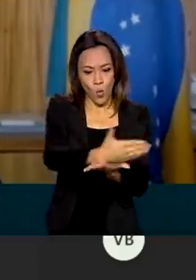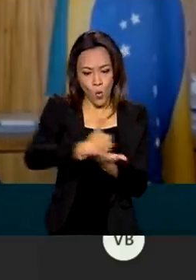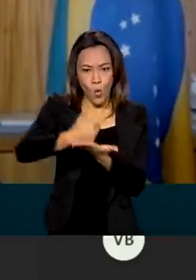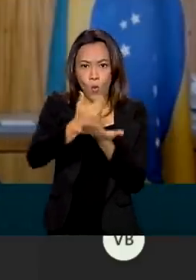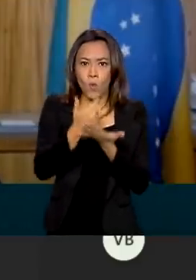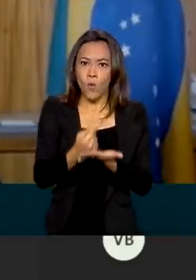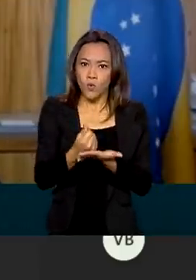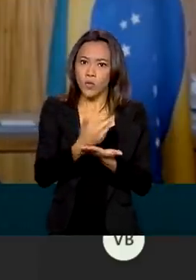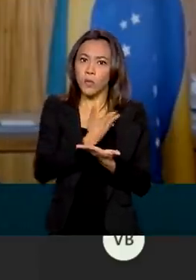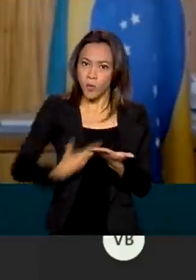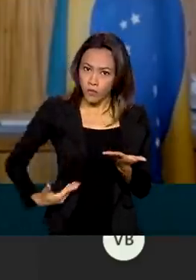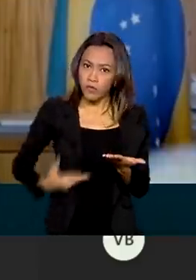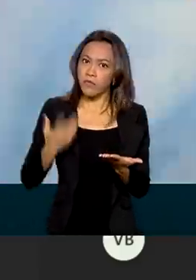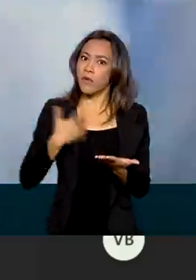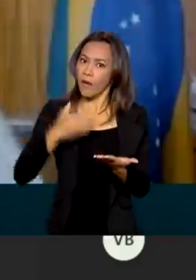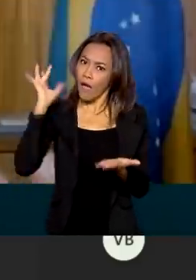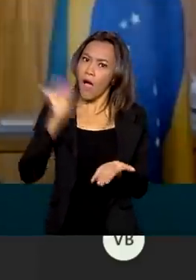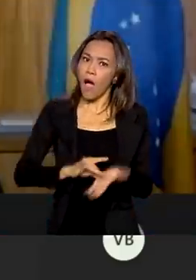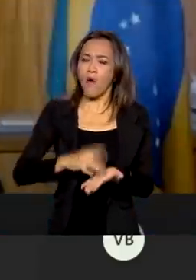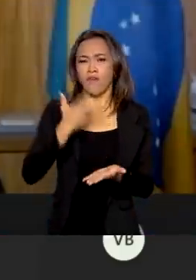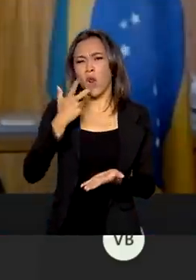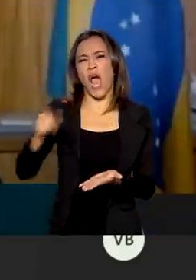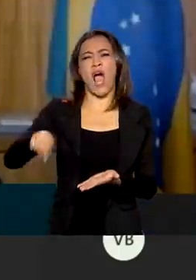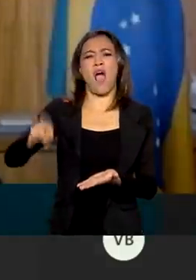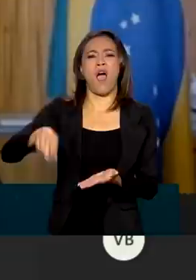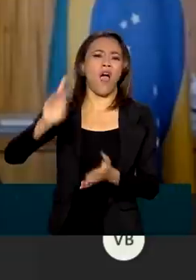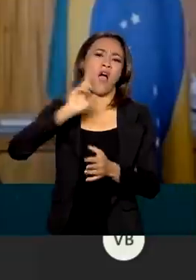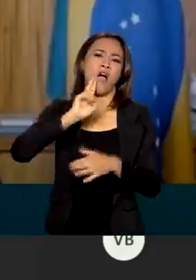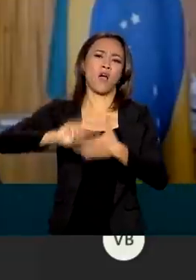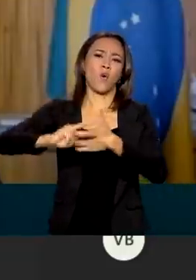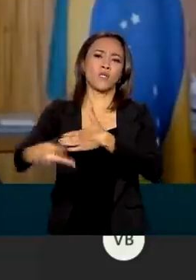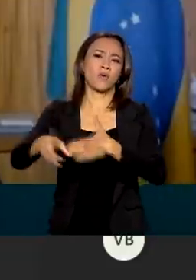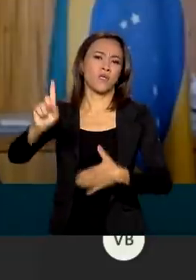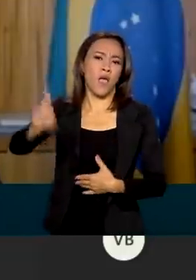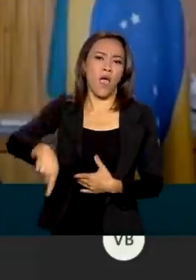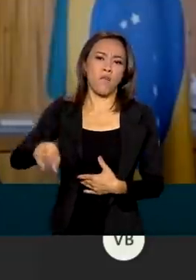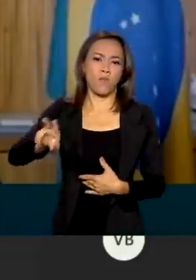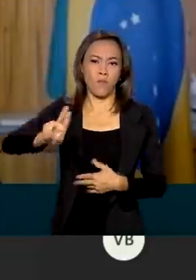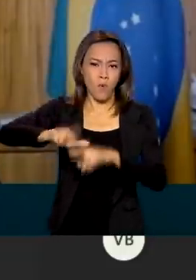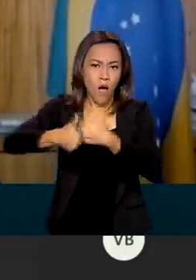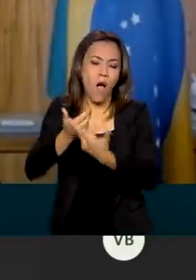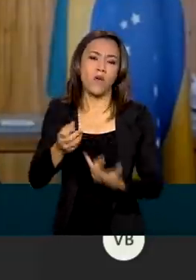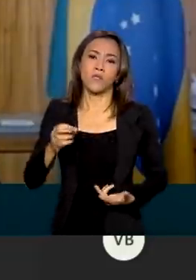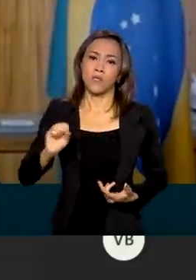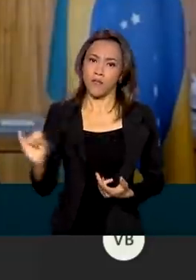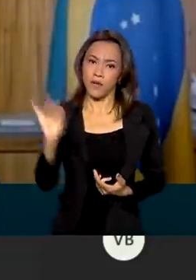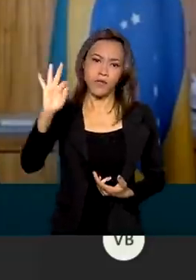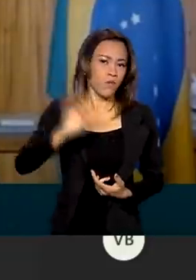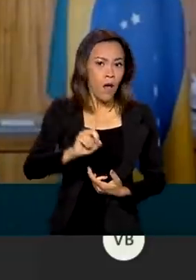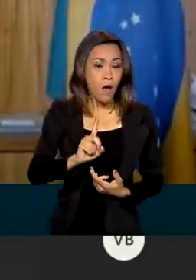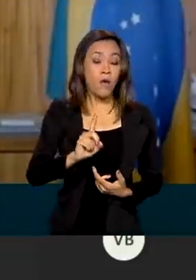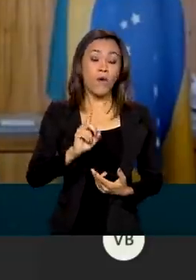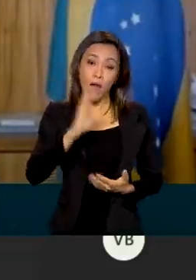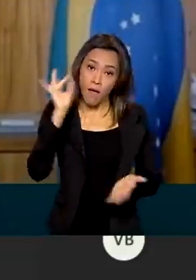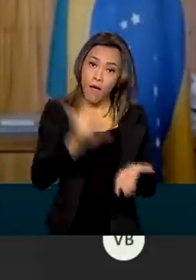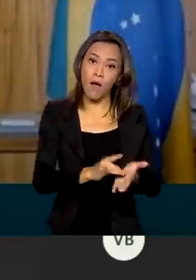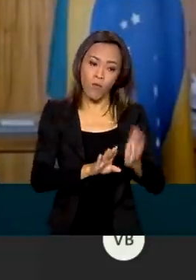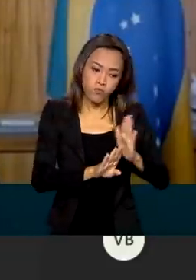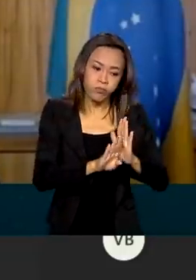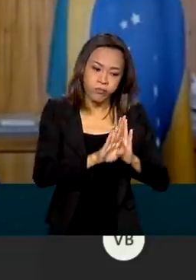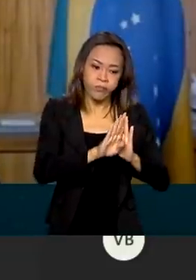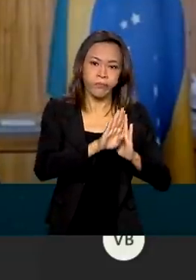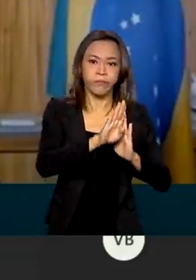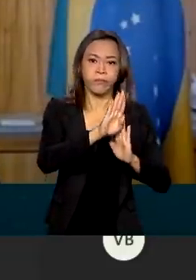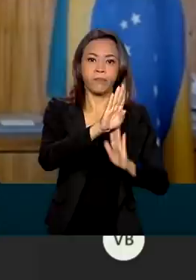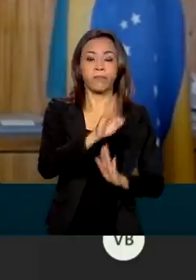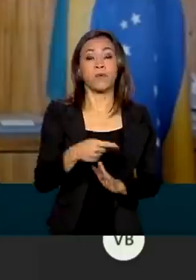Porque muita gente vai dizer assim, ah, foi a inflação. Não. Nós estamos falando de crescimento real. Os brasileiros estão lutando para manter